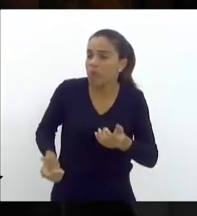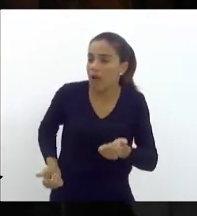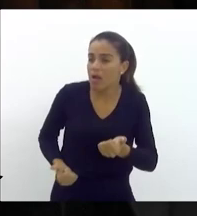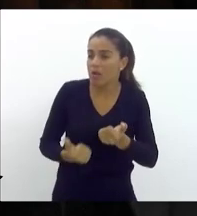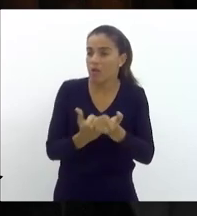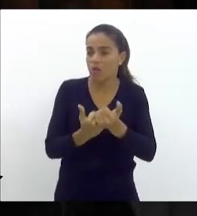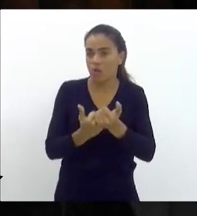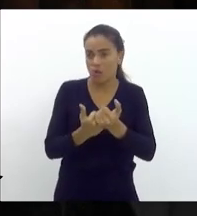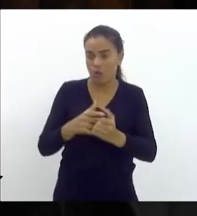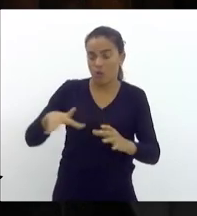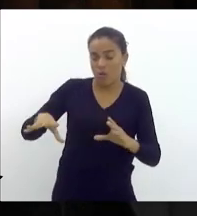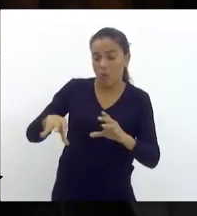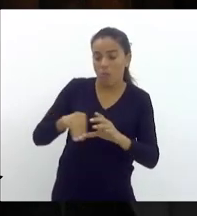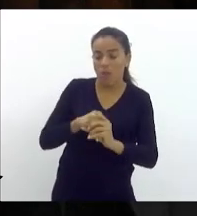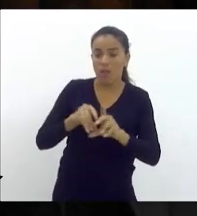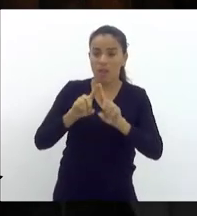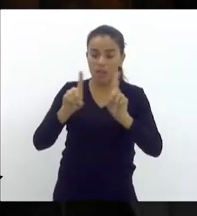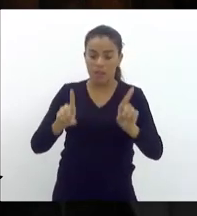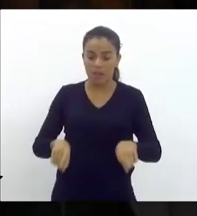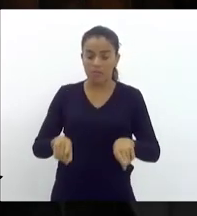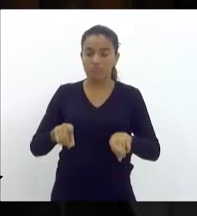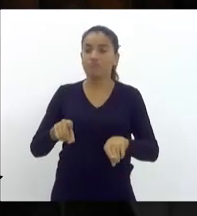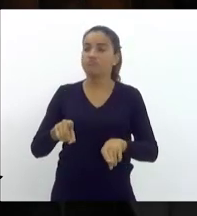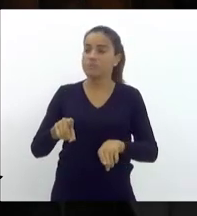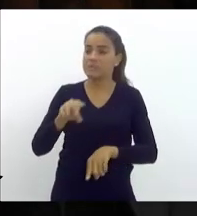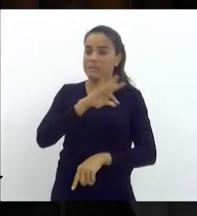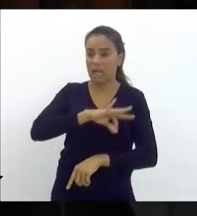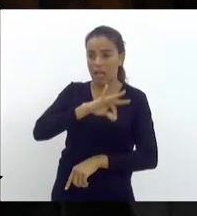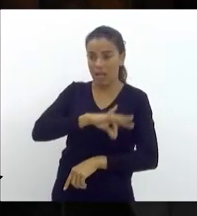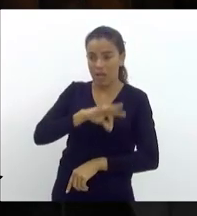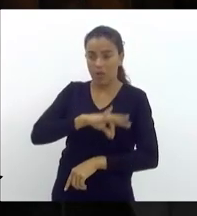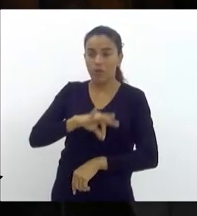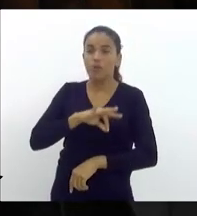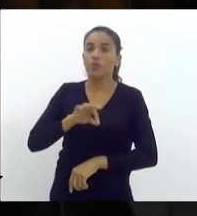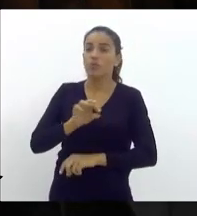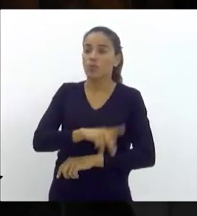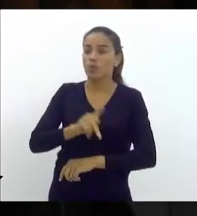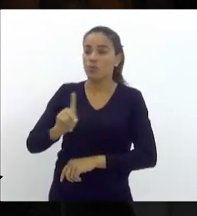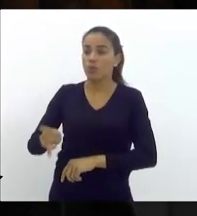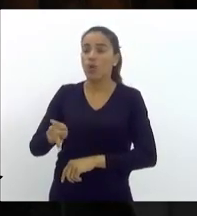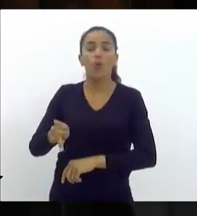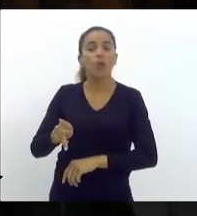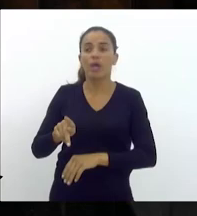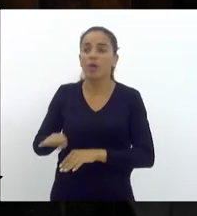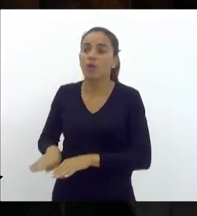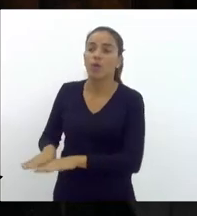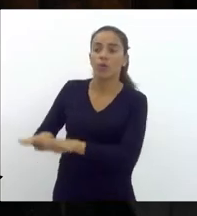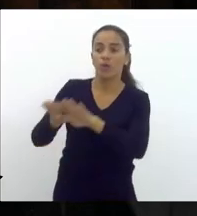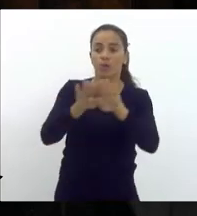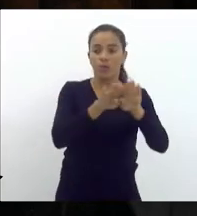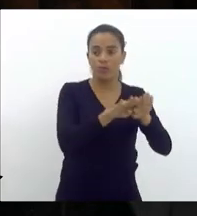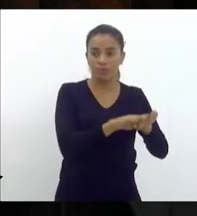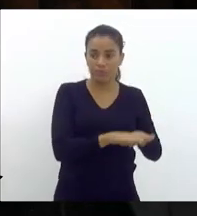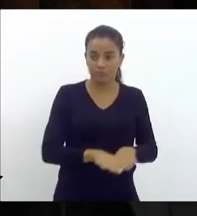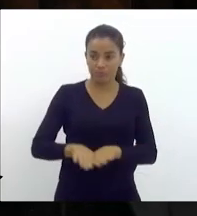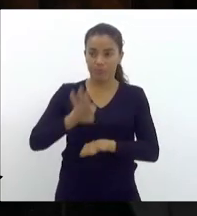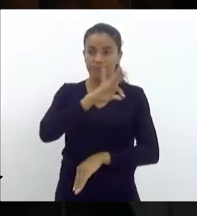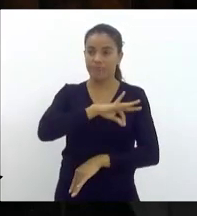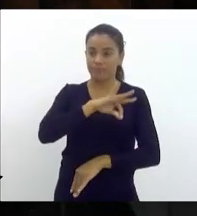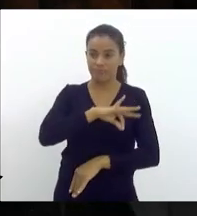no planos e cargos e salários do magistério o piso nacional do magistério,